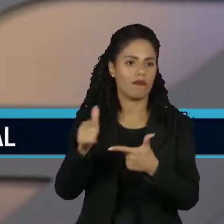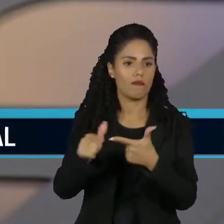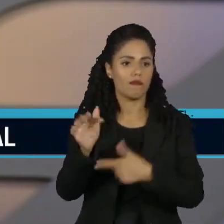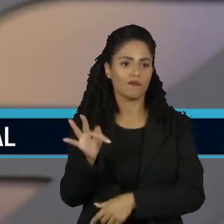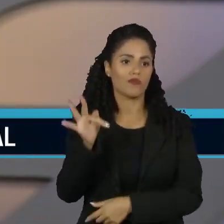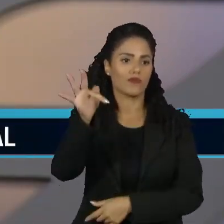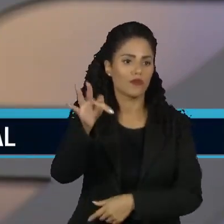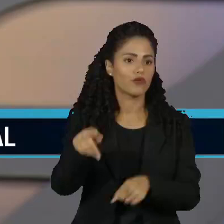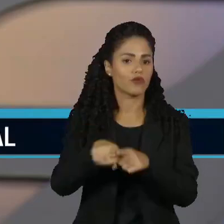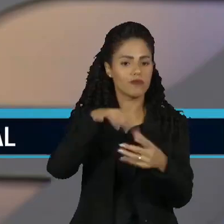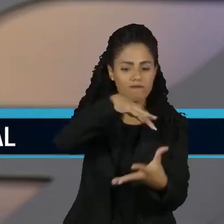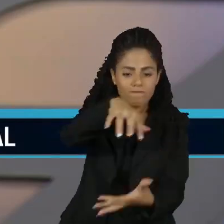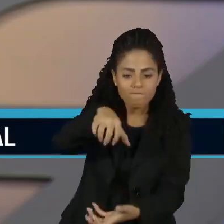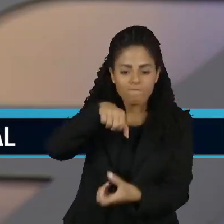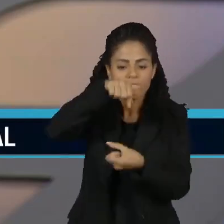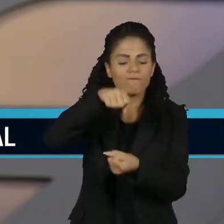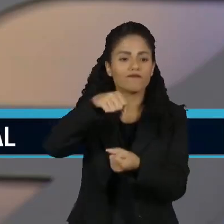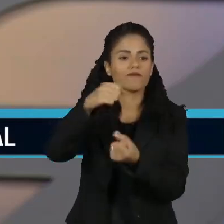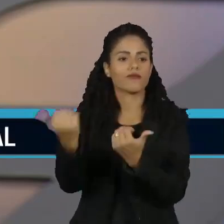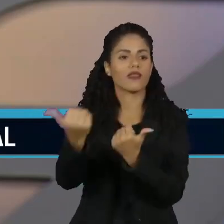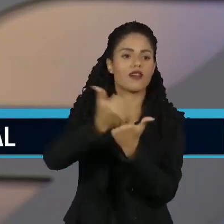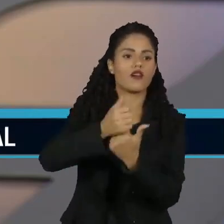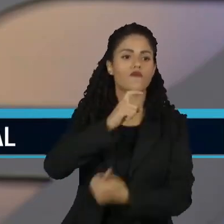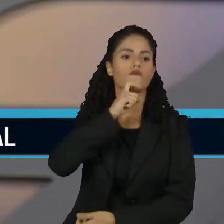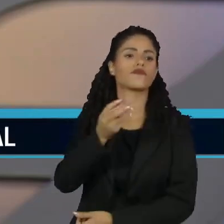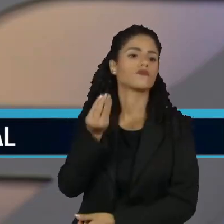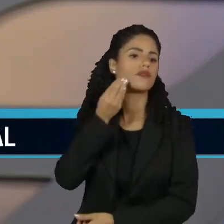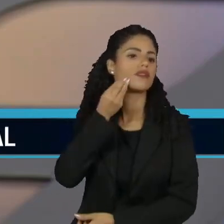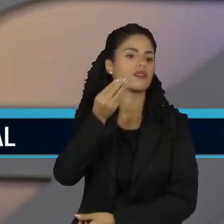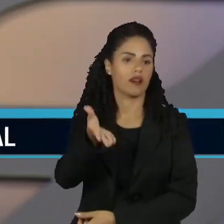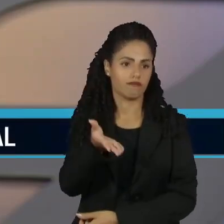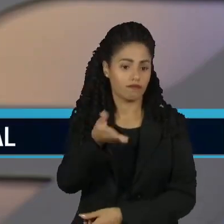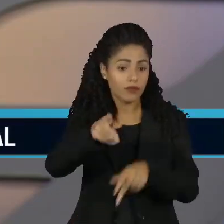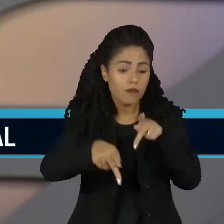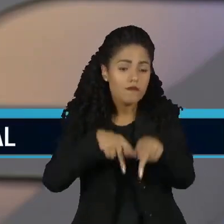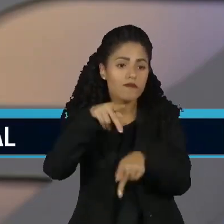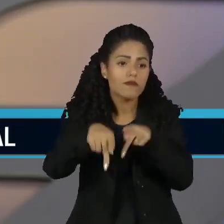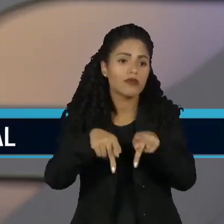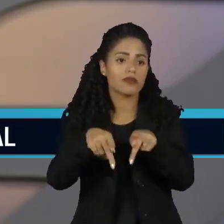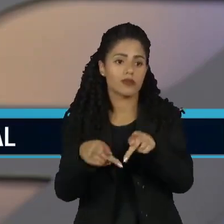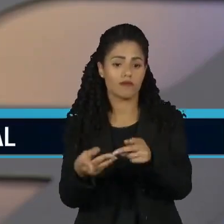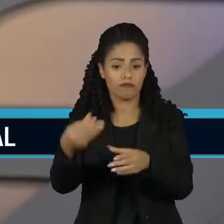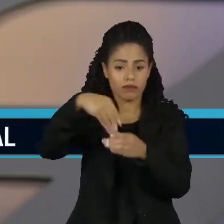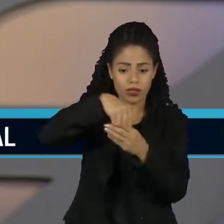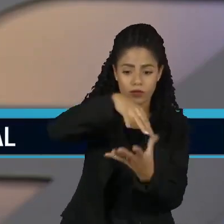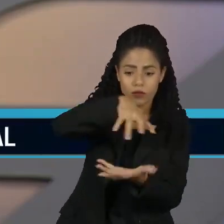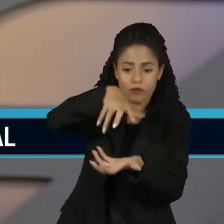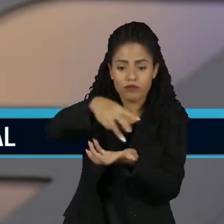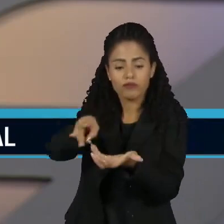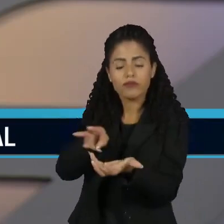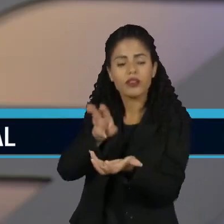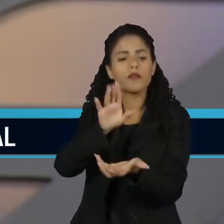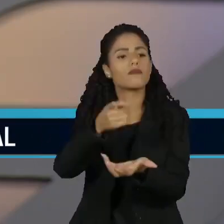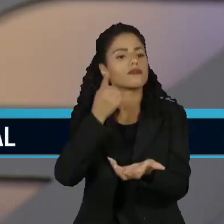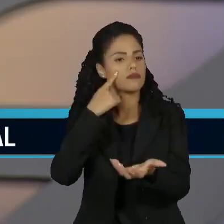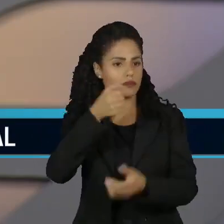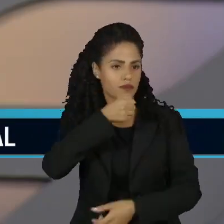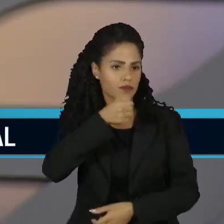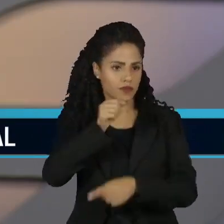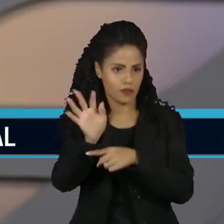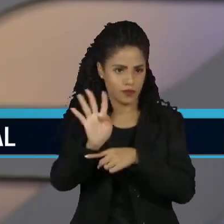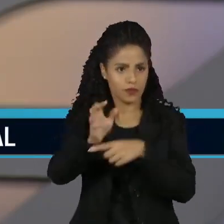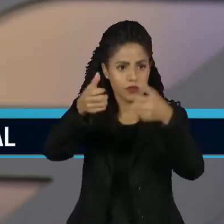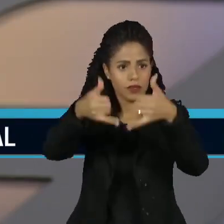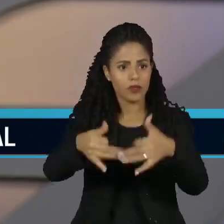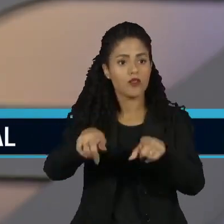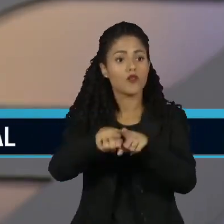seja sustentável para o meio ambiente e para a sociedade. Além disso, o Ben trouxe na reportagem, né, a questão